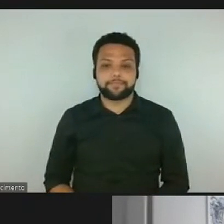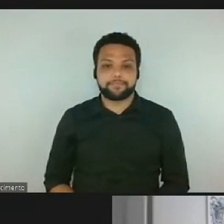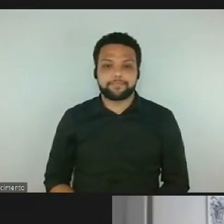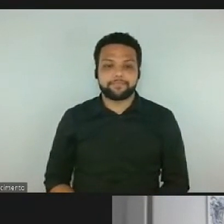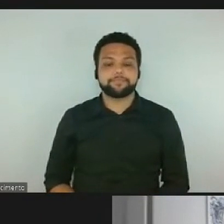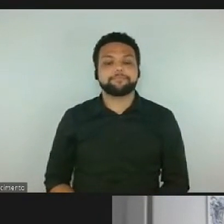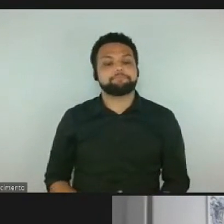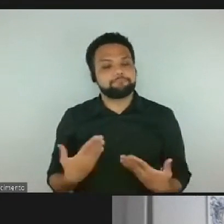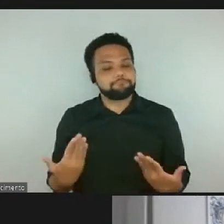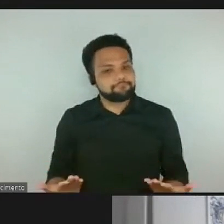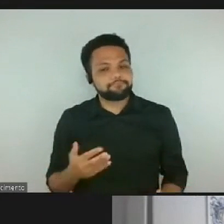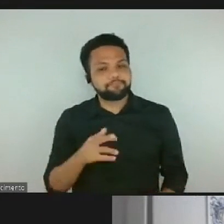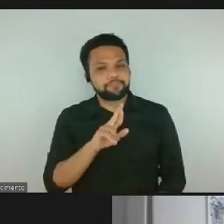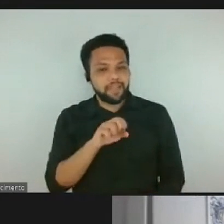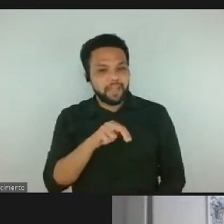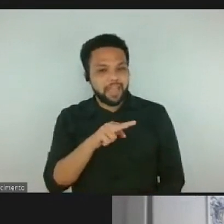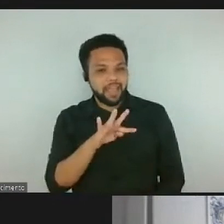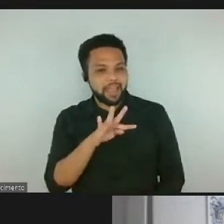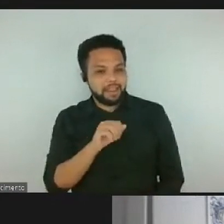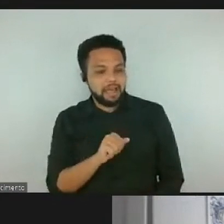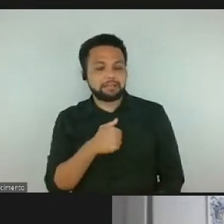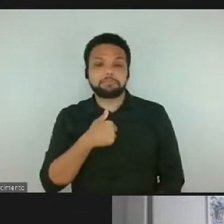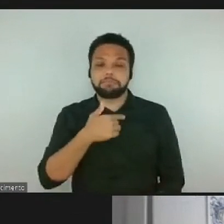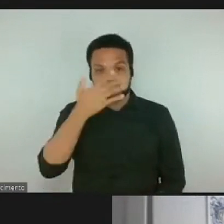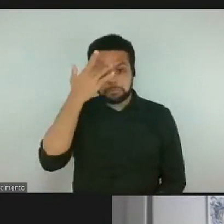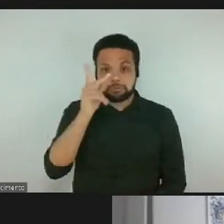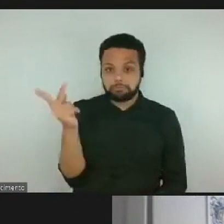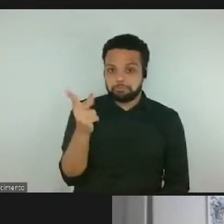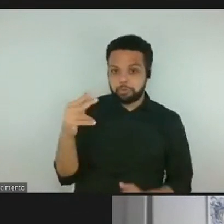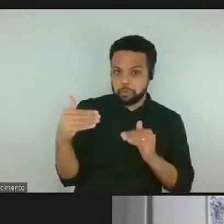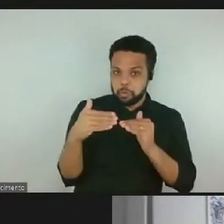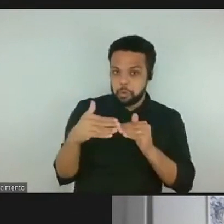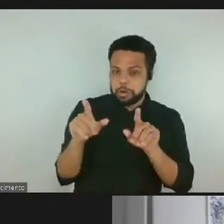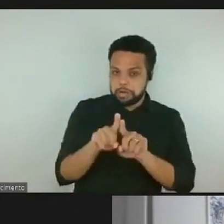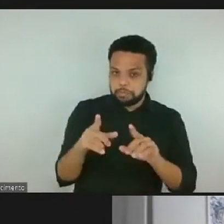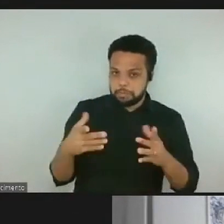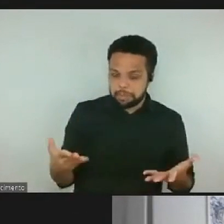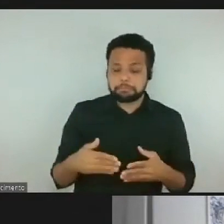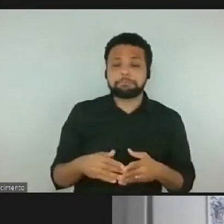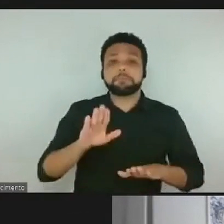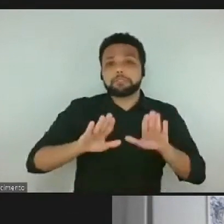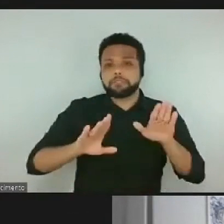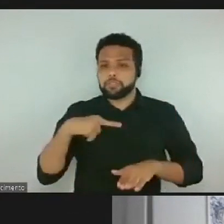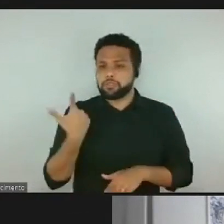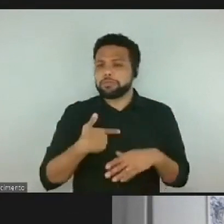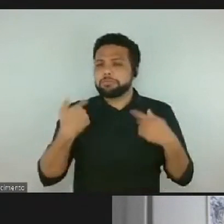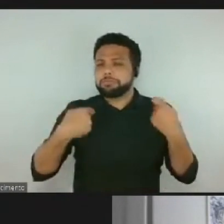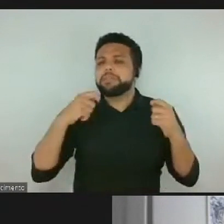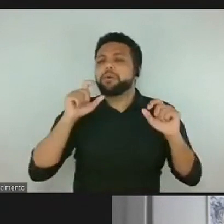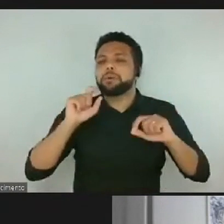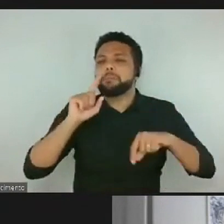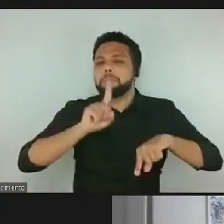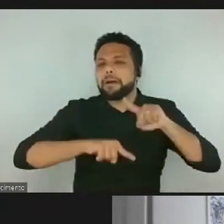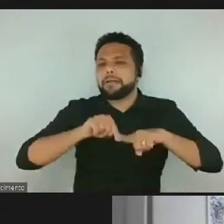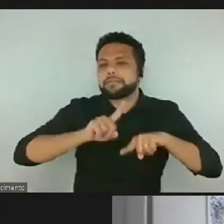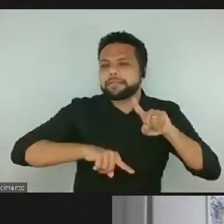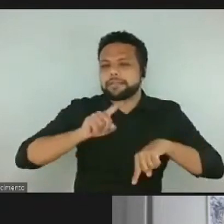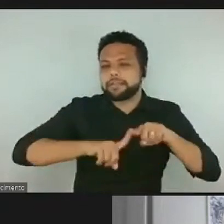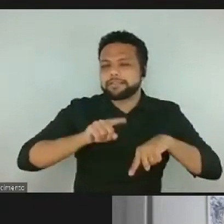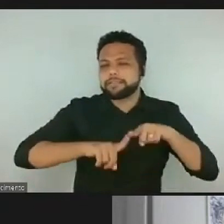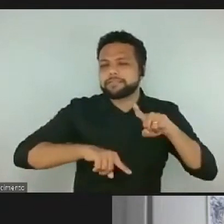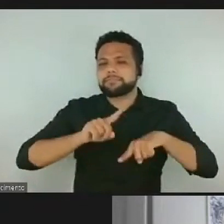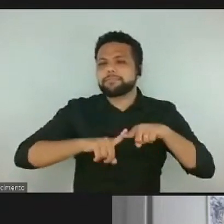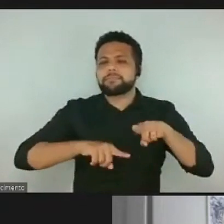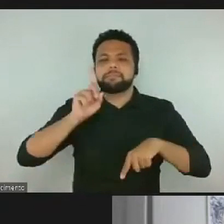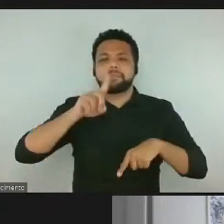Renata? Não sei se vocês concordam, Maria Ângela e o professor Edson, nós precisamos de ter materiais que são também